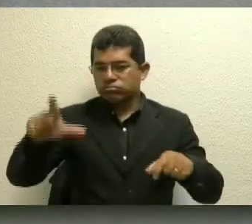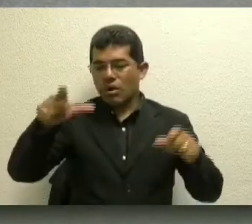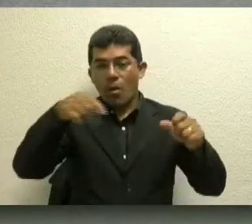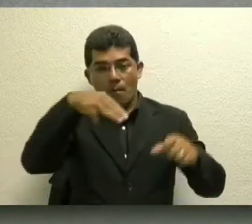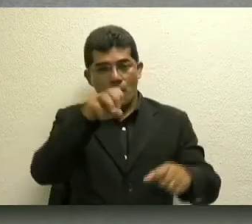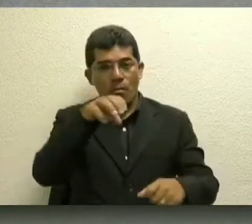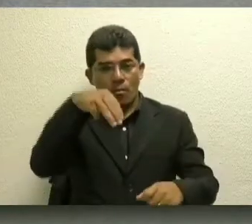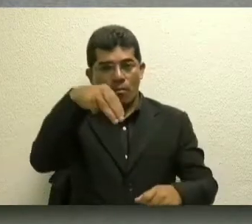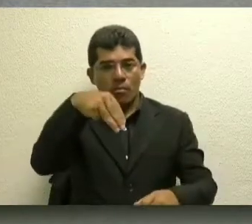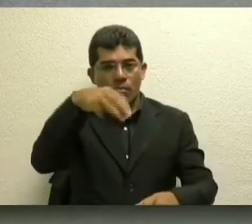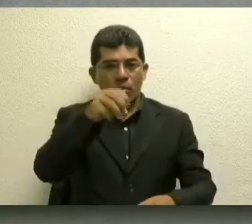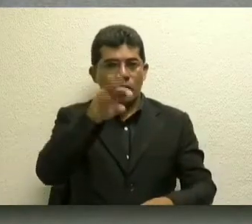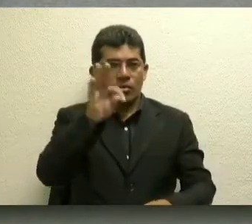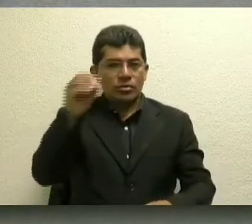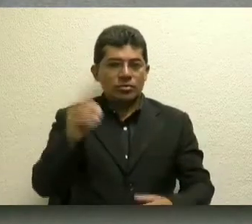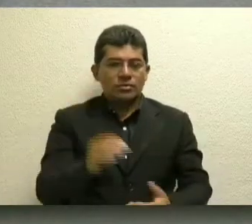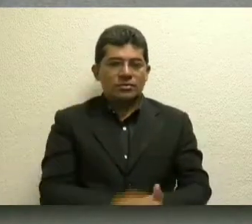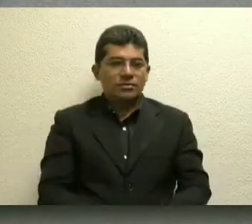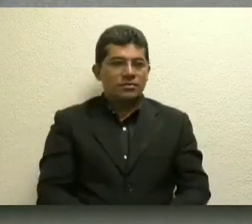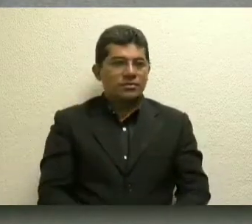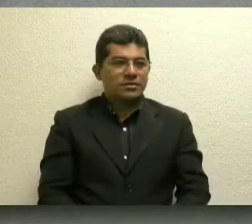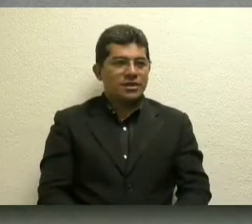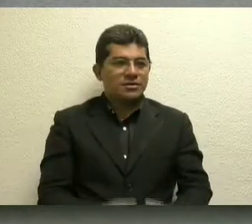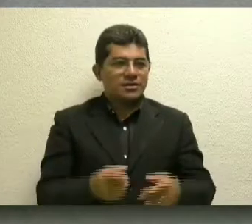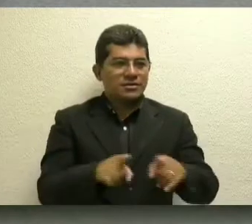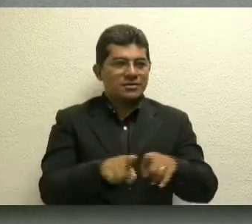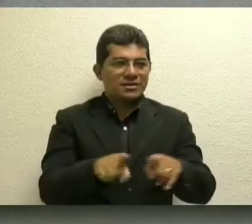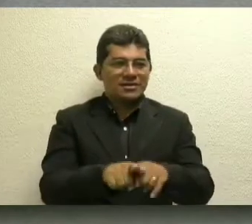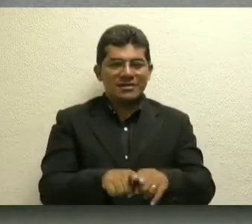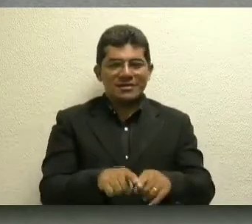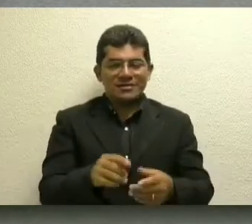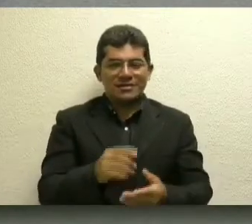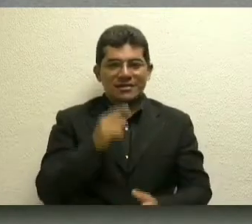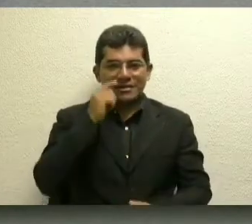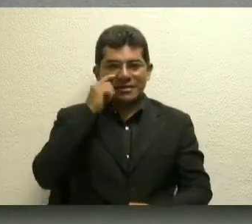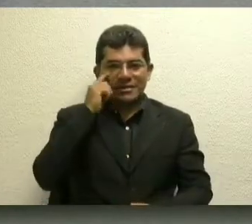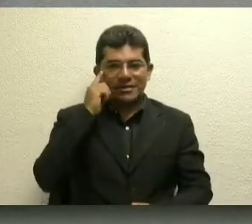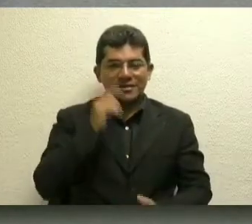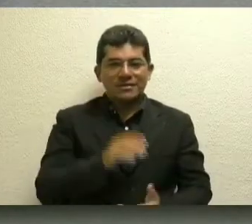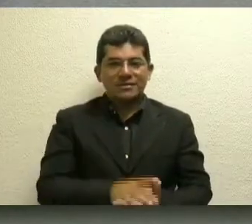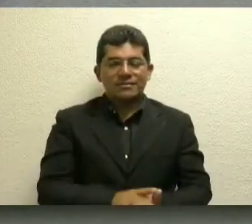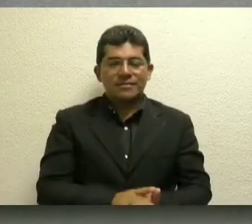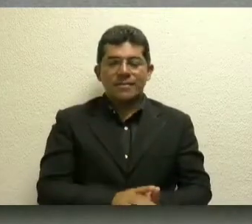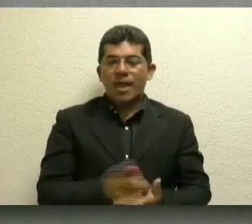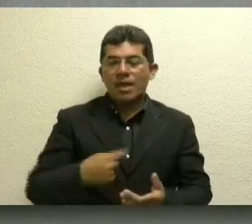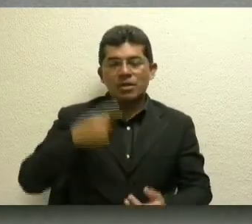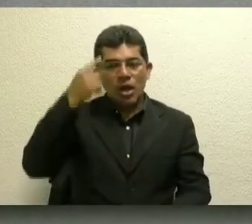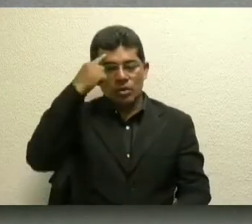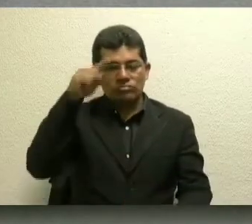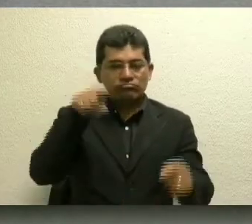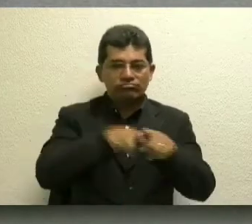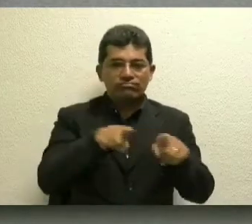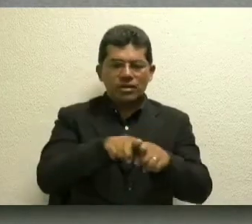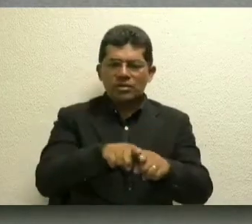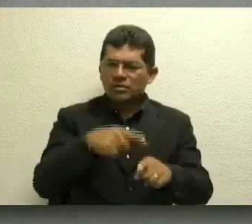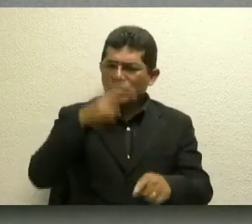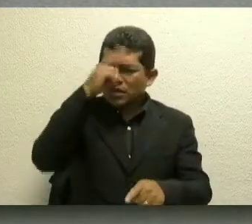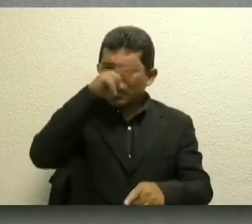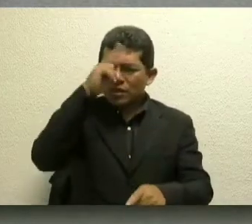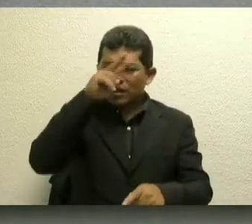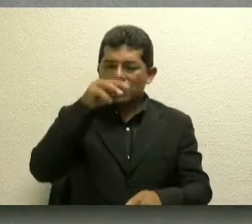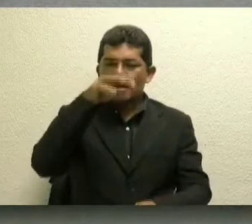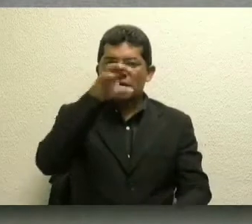É a água dos meus ancestrais. É a água dos dinossauros. Vocês acreditam nisso?